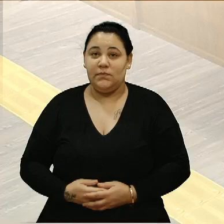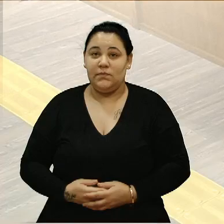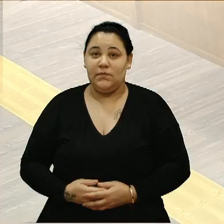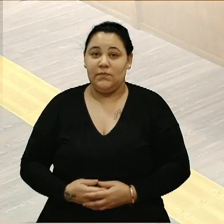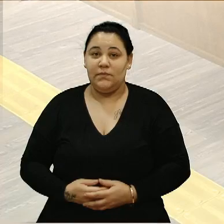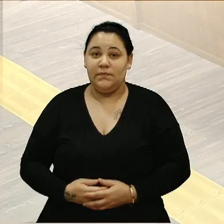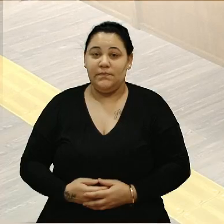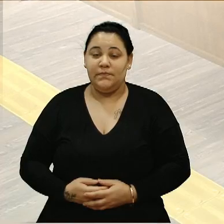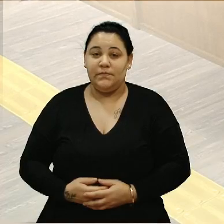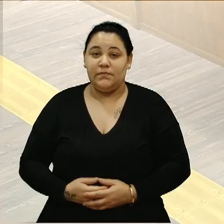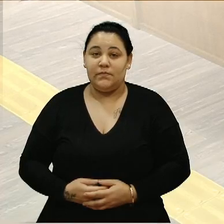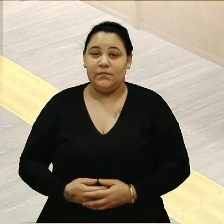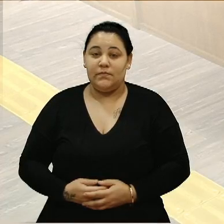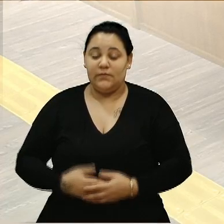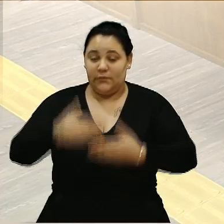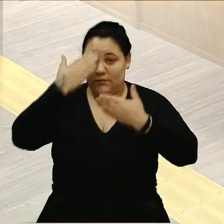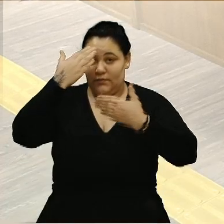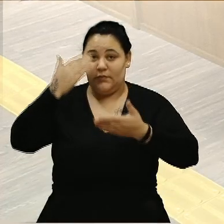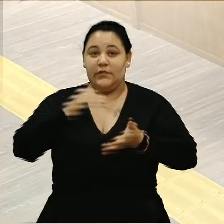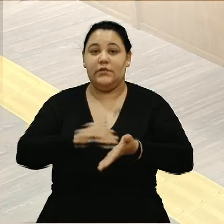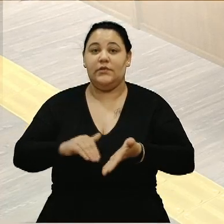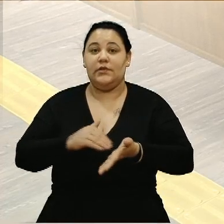Obrigado, secretário.